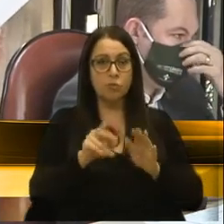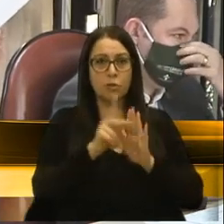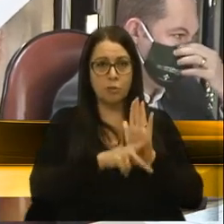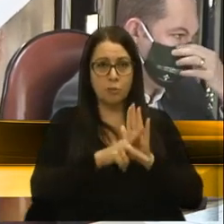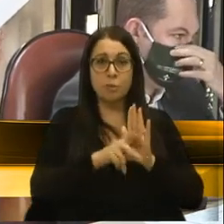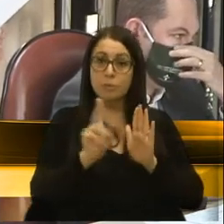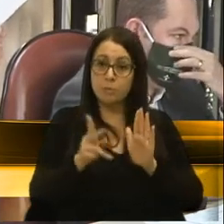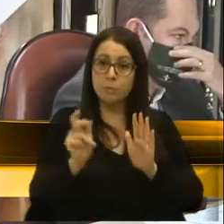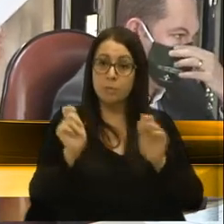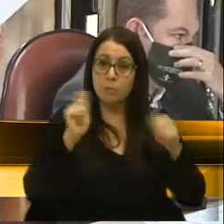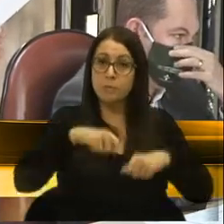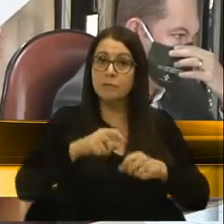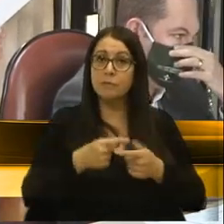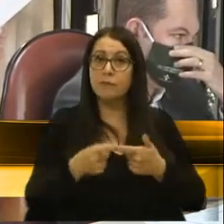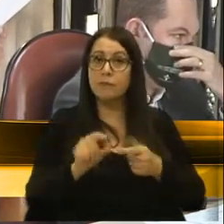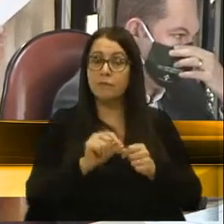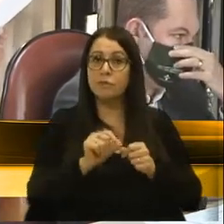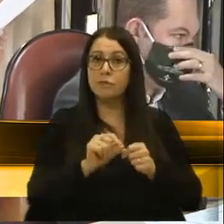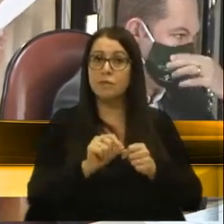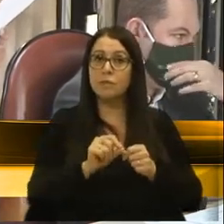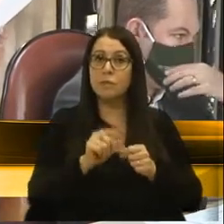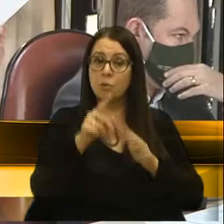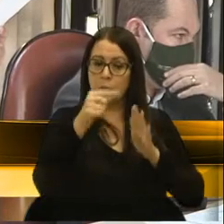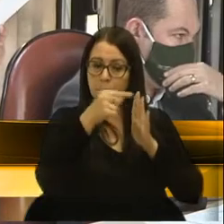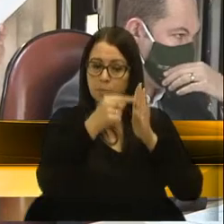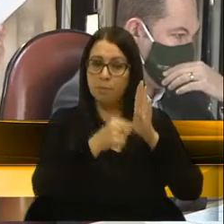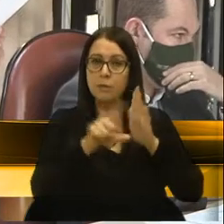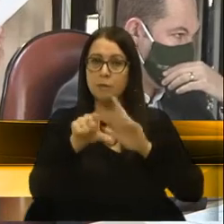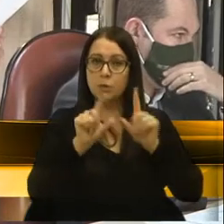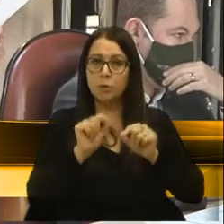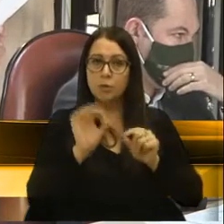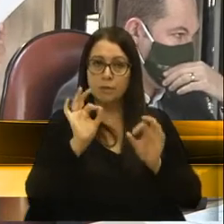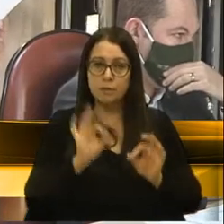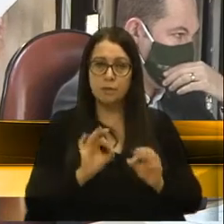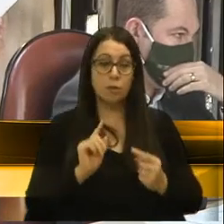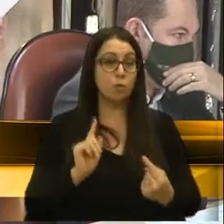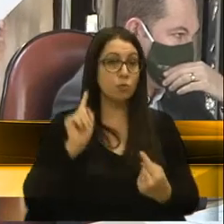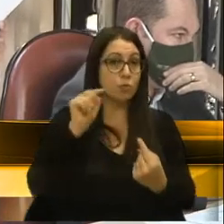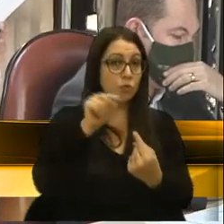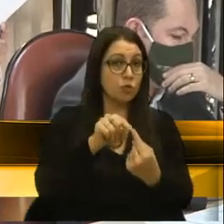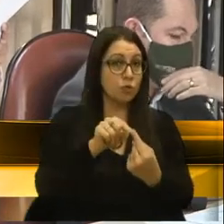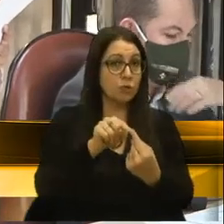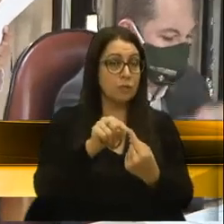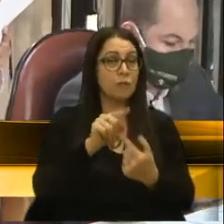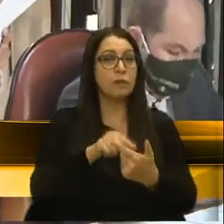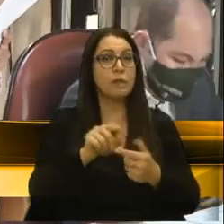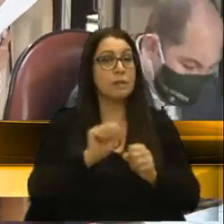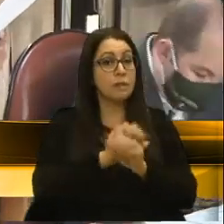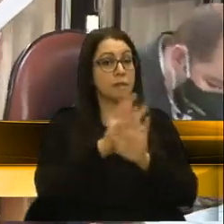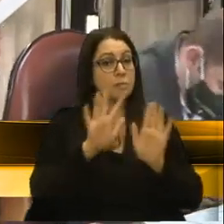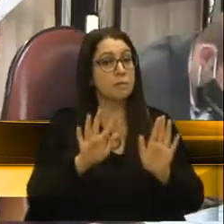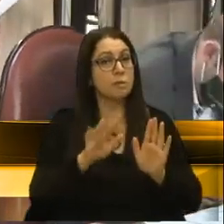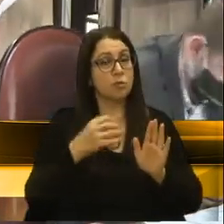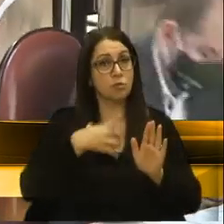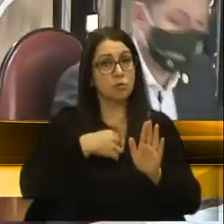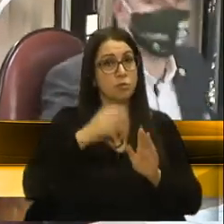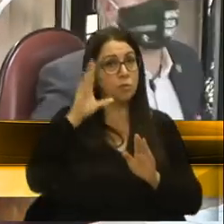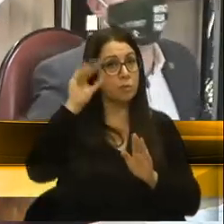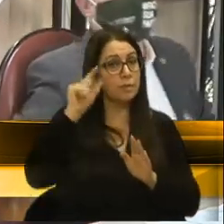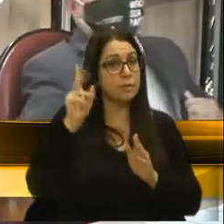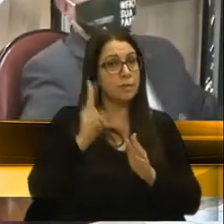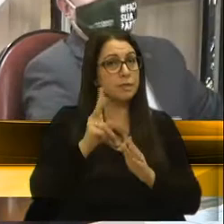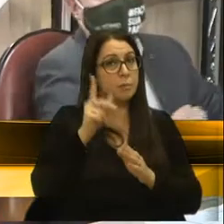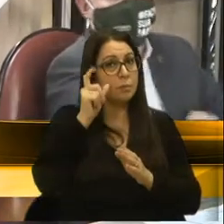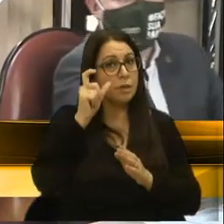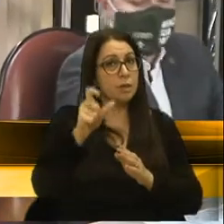que possível, deve ser realizada com critérios de escolha objetivo, isonômico e transparente, de modo a observar sempre o